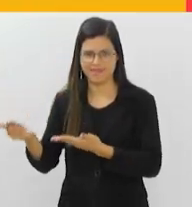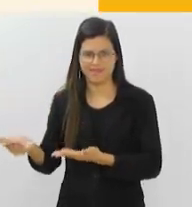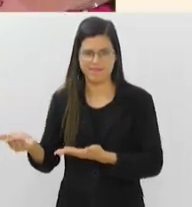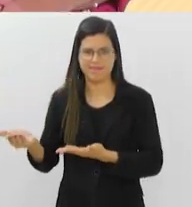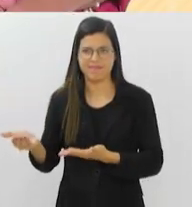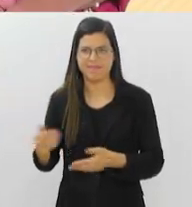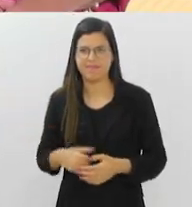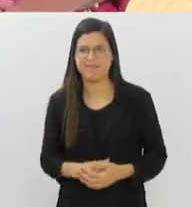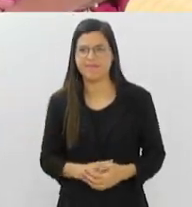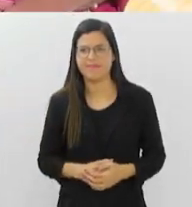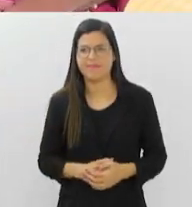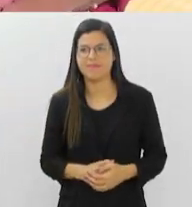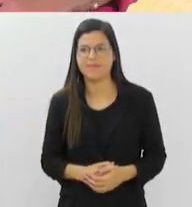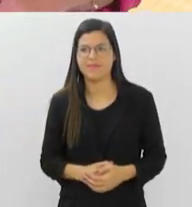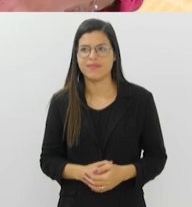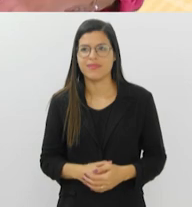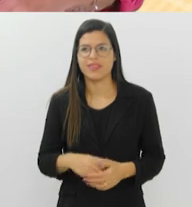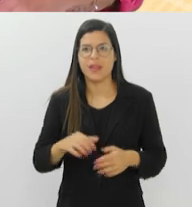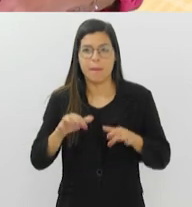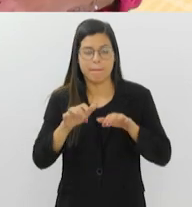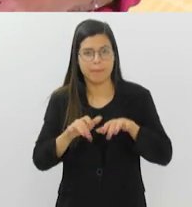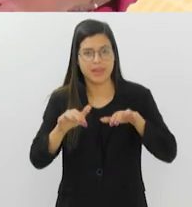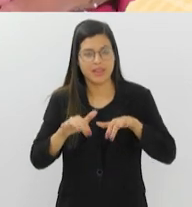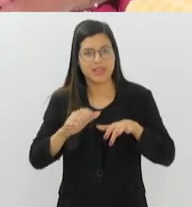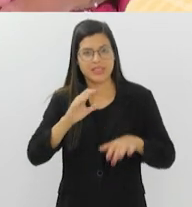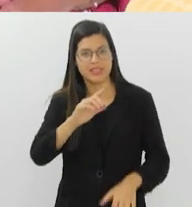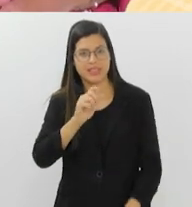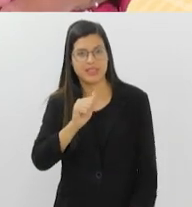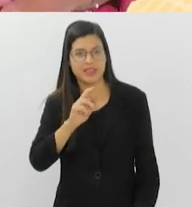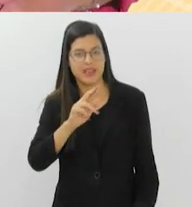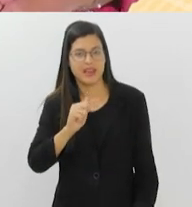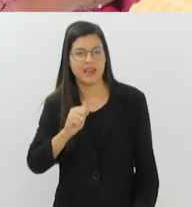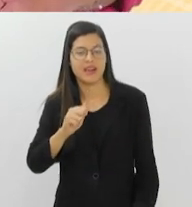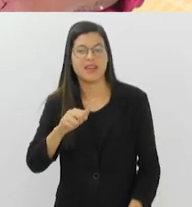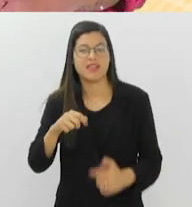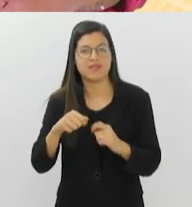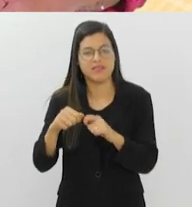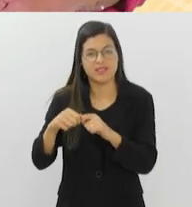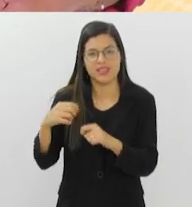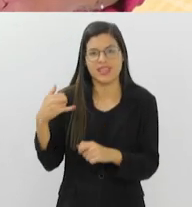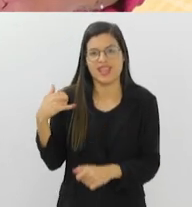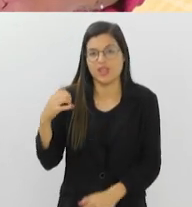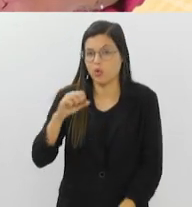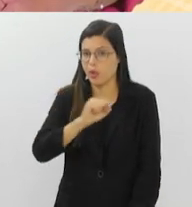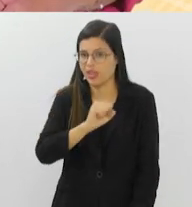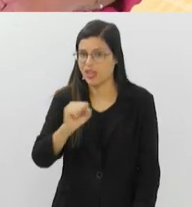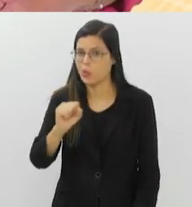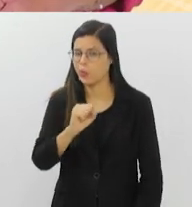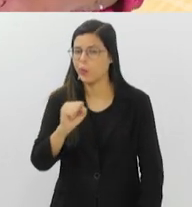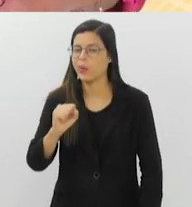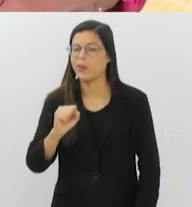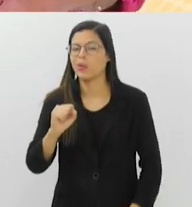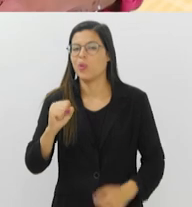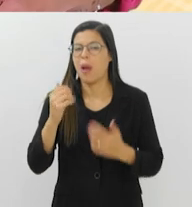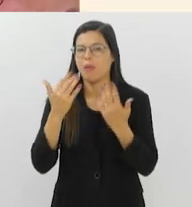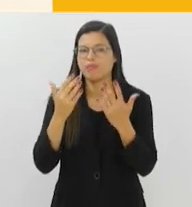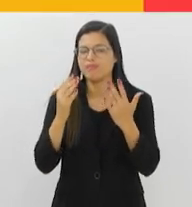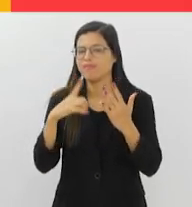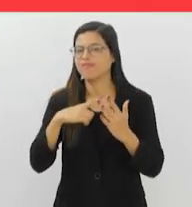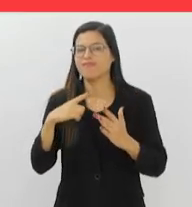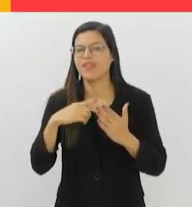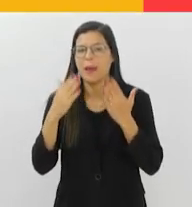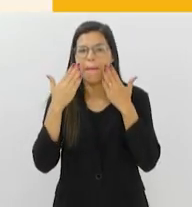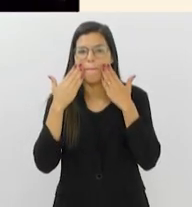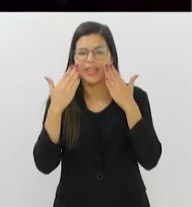A pianista Cláris Verne está prestes a completar 88 anos e para comemorar, tem apresentação especial.